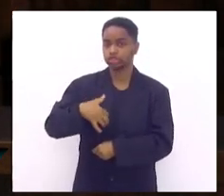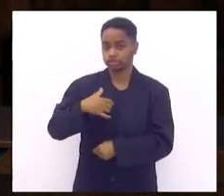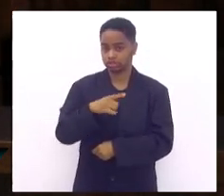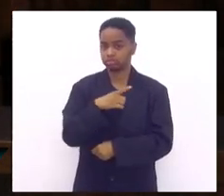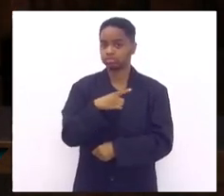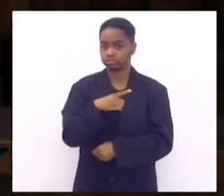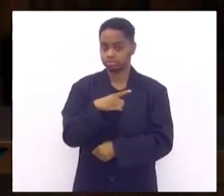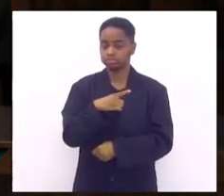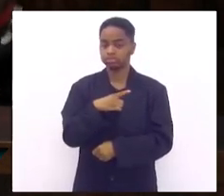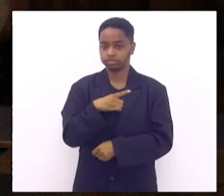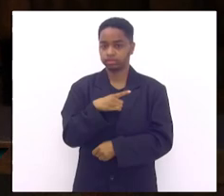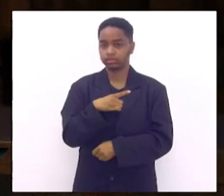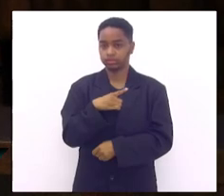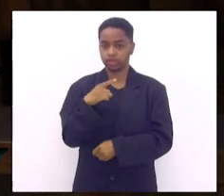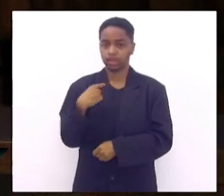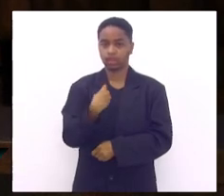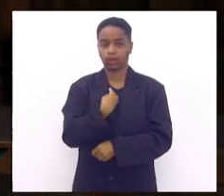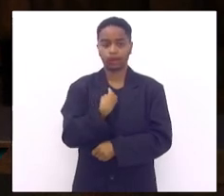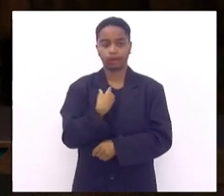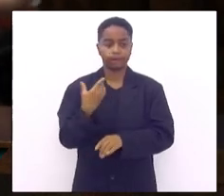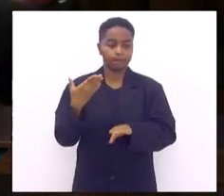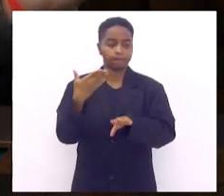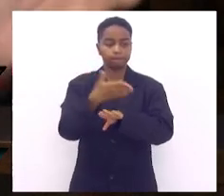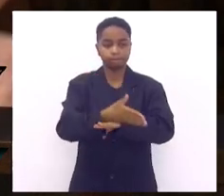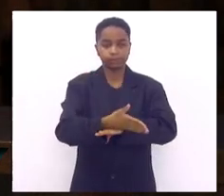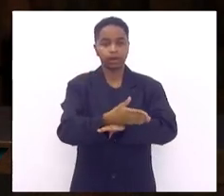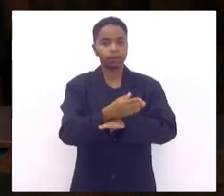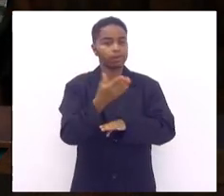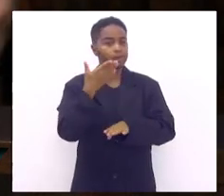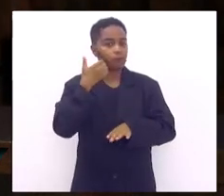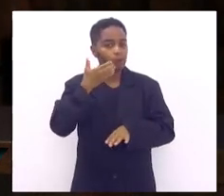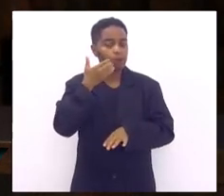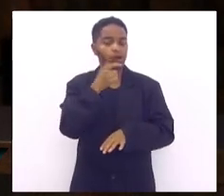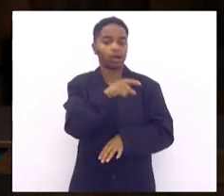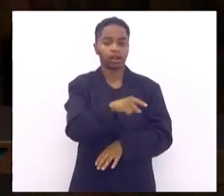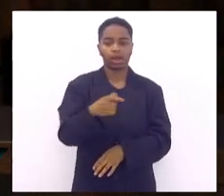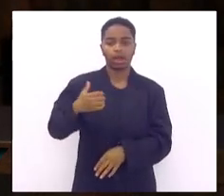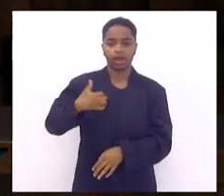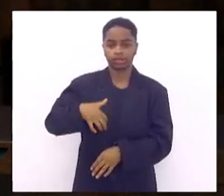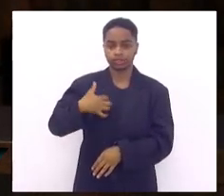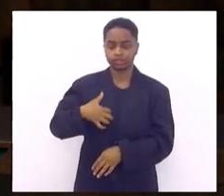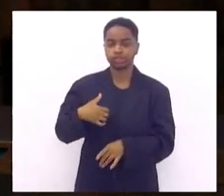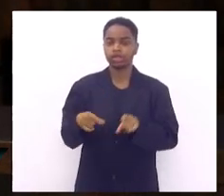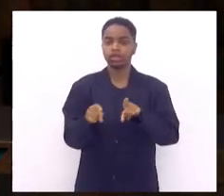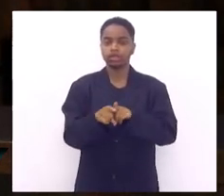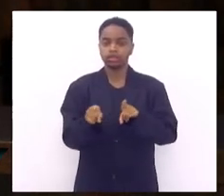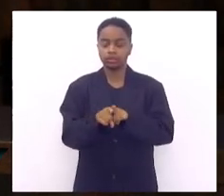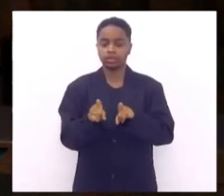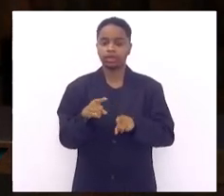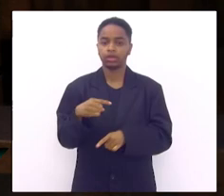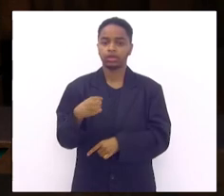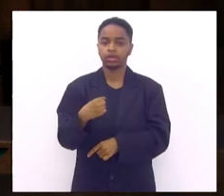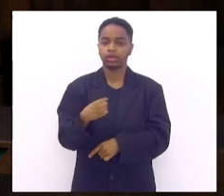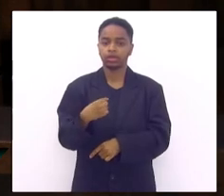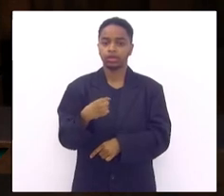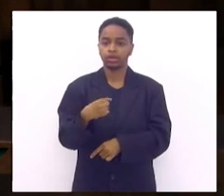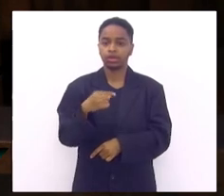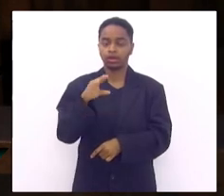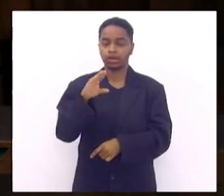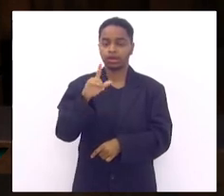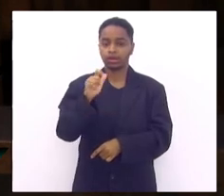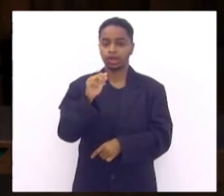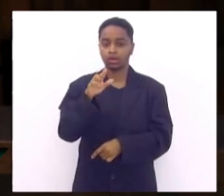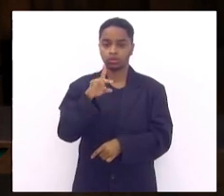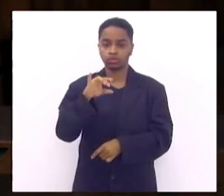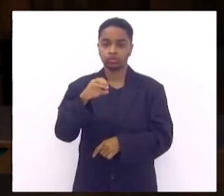onde a gente foi beber das águas de Buenos Aires Argentina com o nosso querido Claudio Saposnik